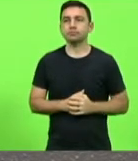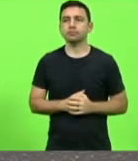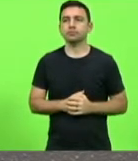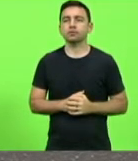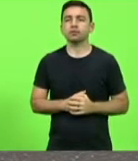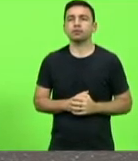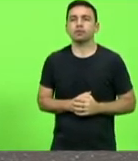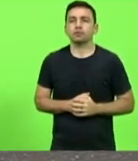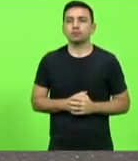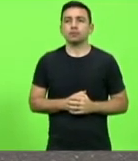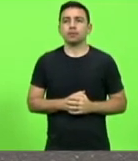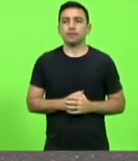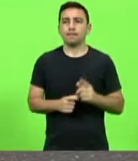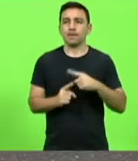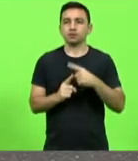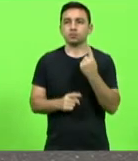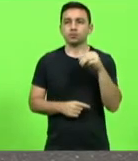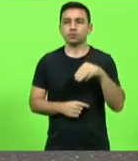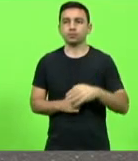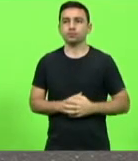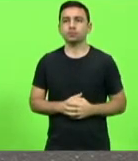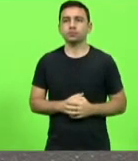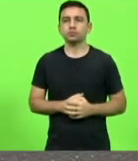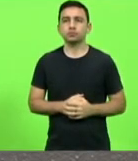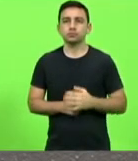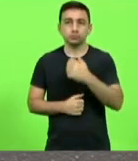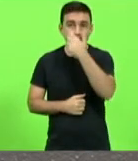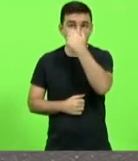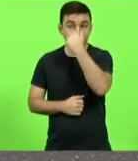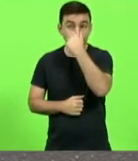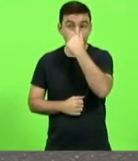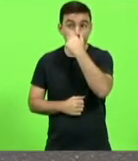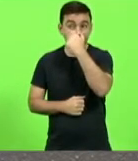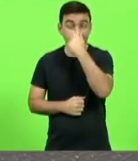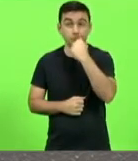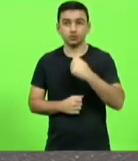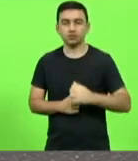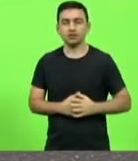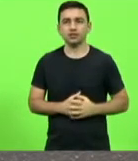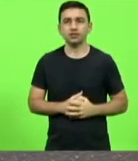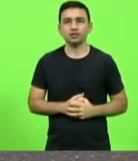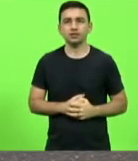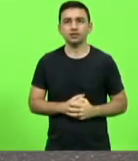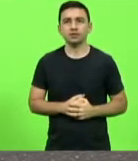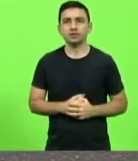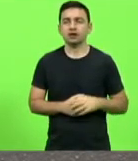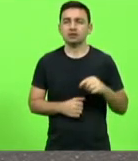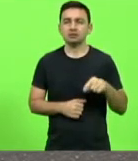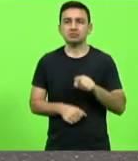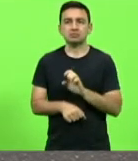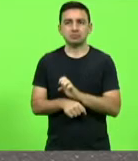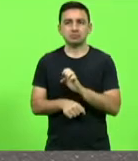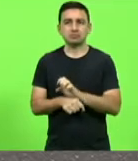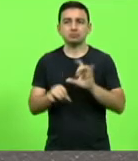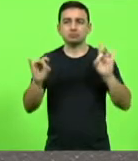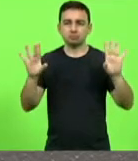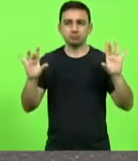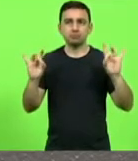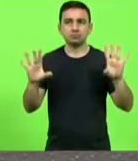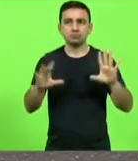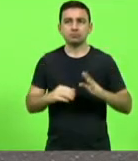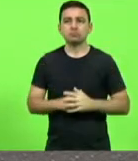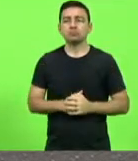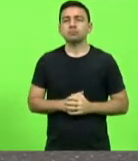obrigado deputado Berlanda Santa Catarina é esse estado maravilhoso basta